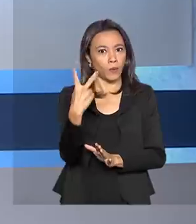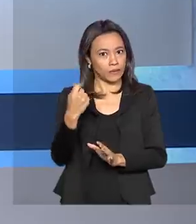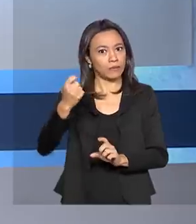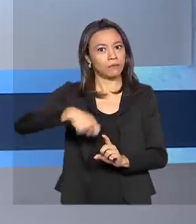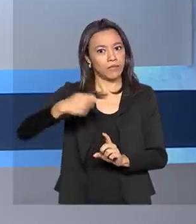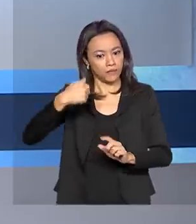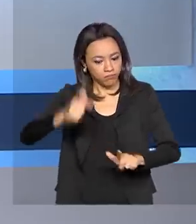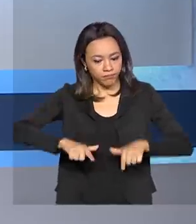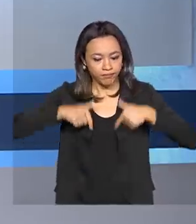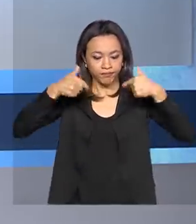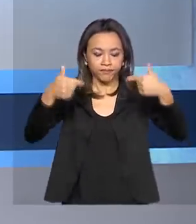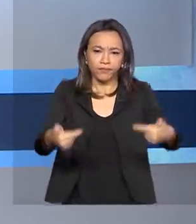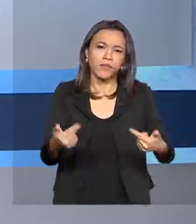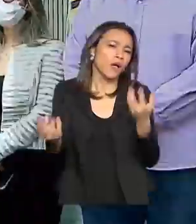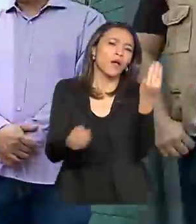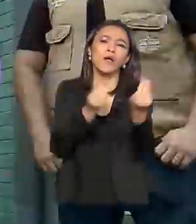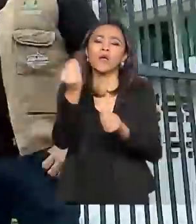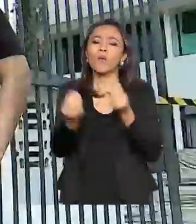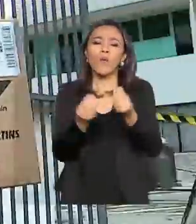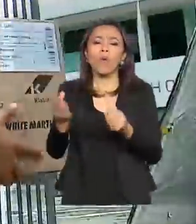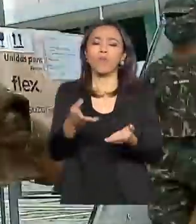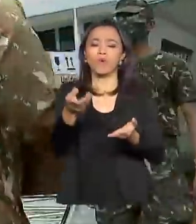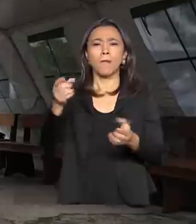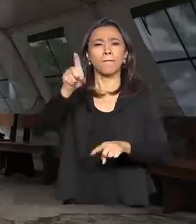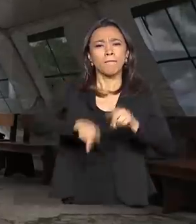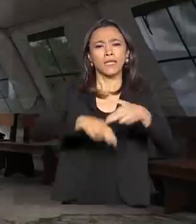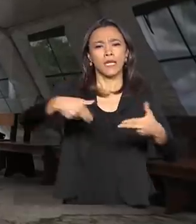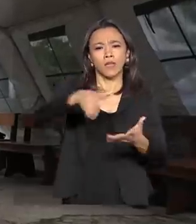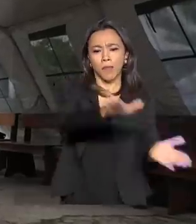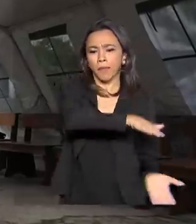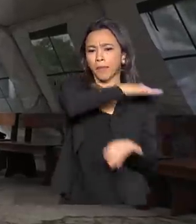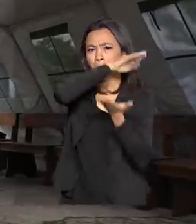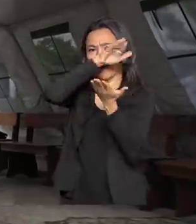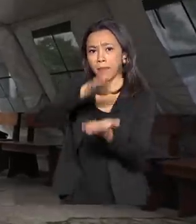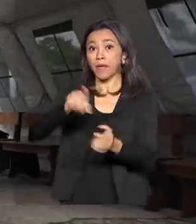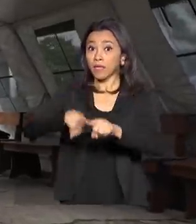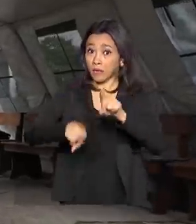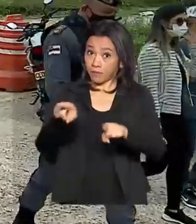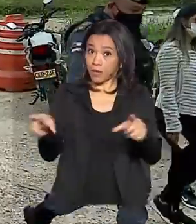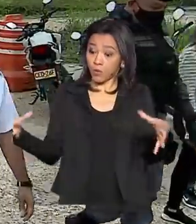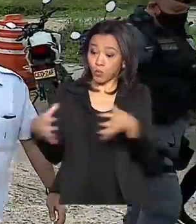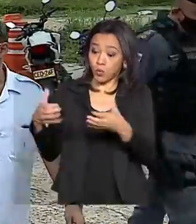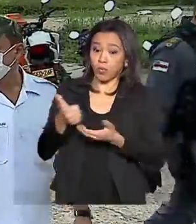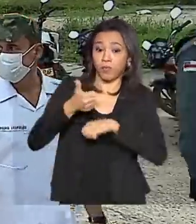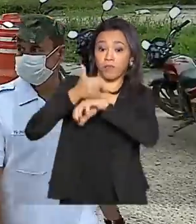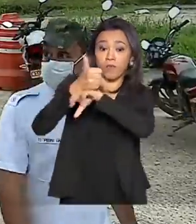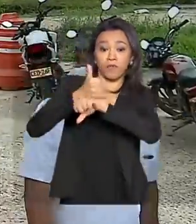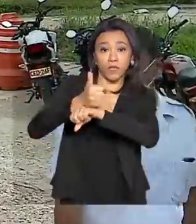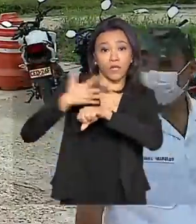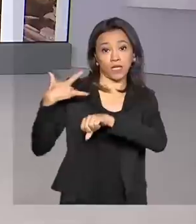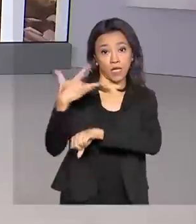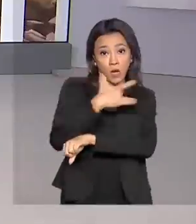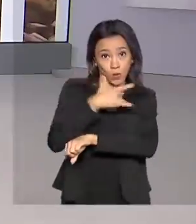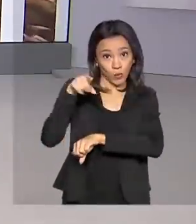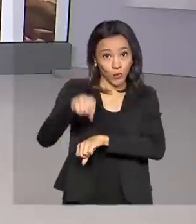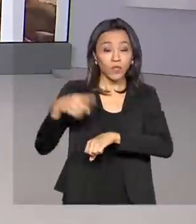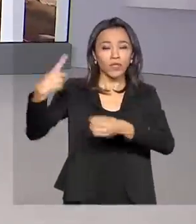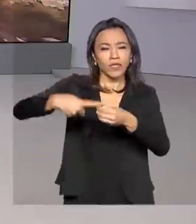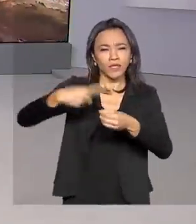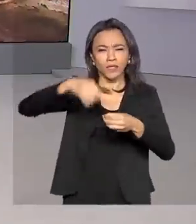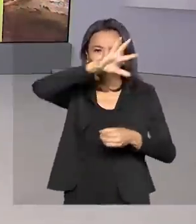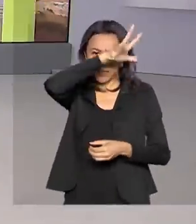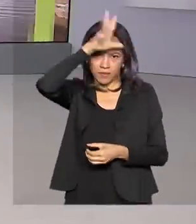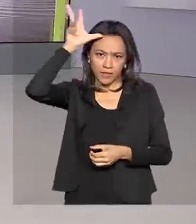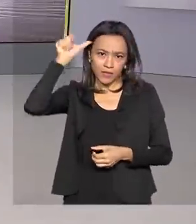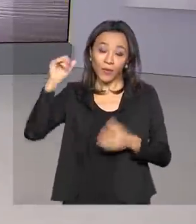E como foi a chegada de equipamentos e profissionais de saúde no interior do Amazonas. Hoje é